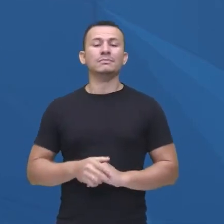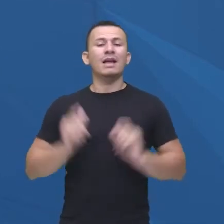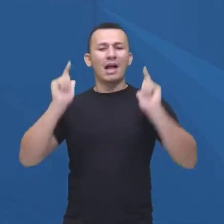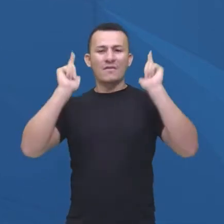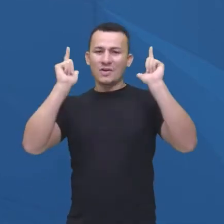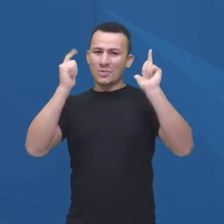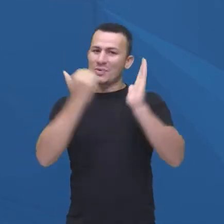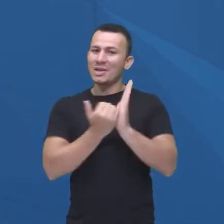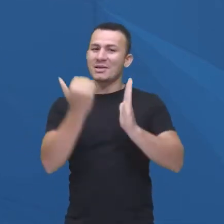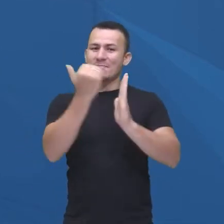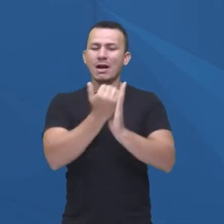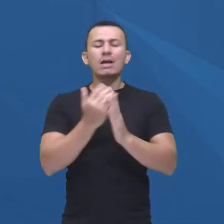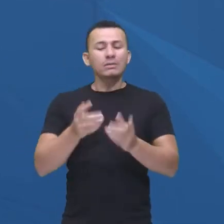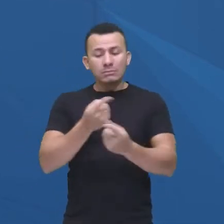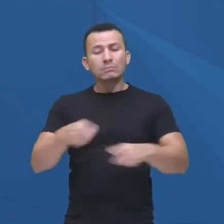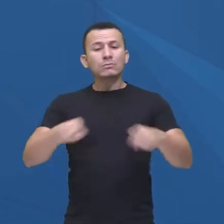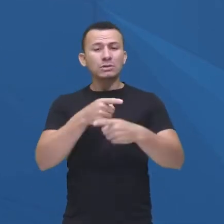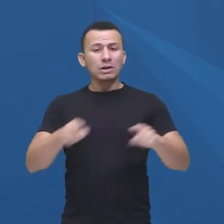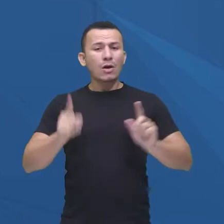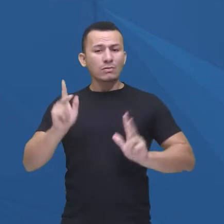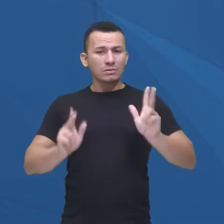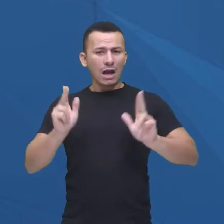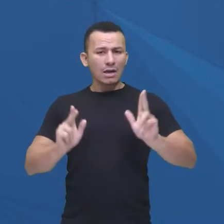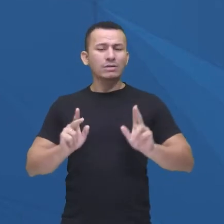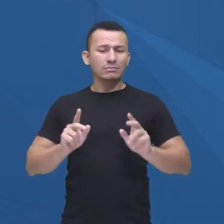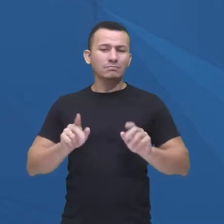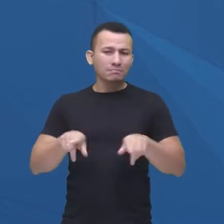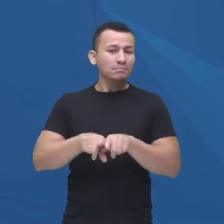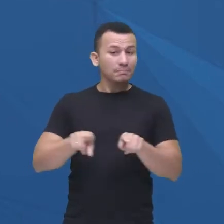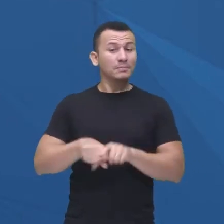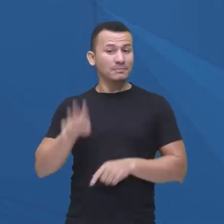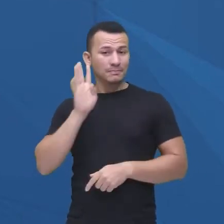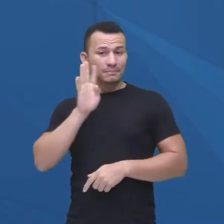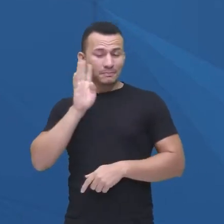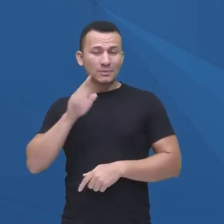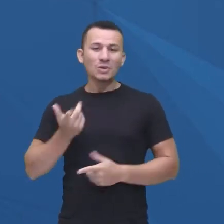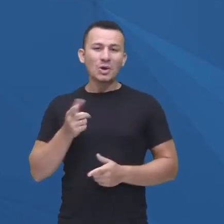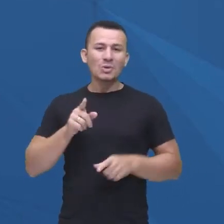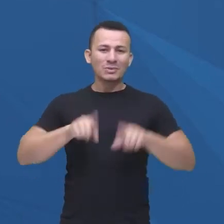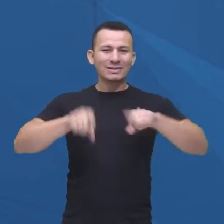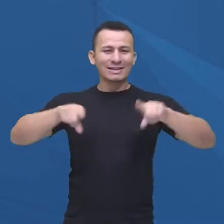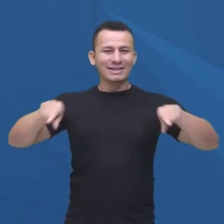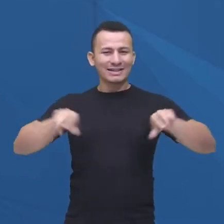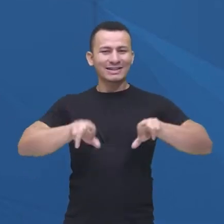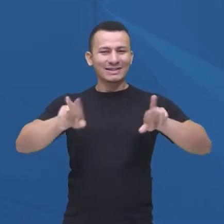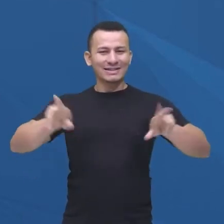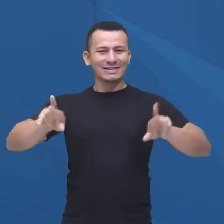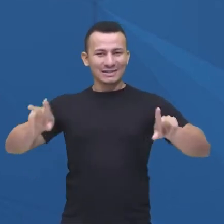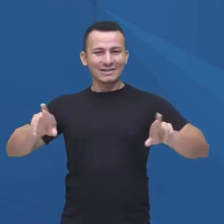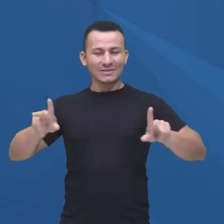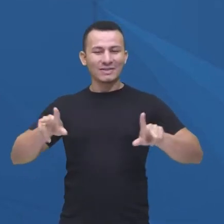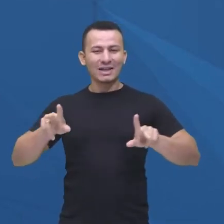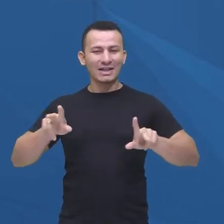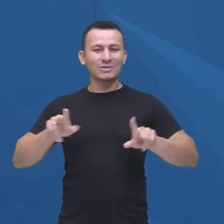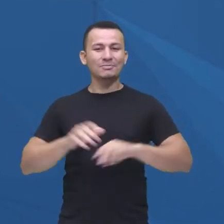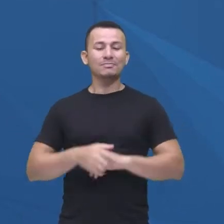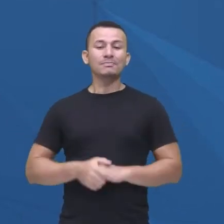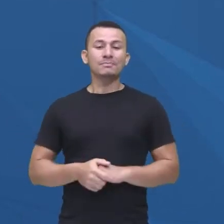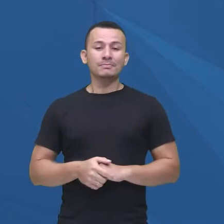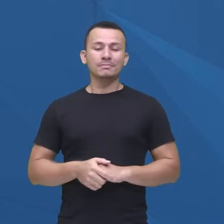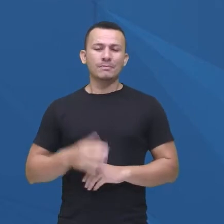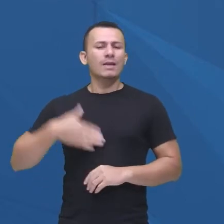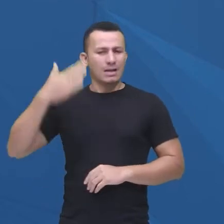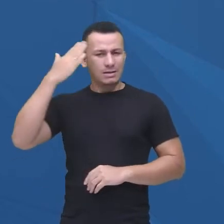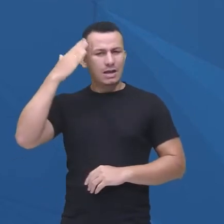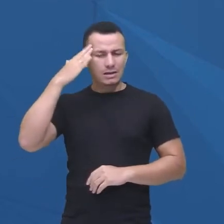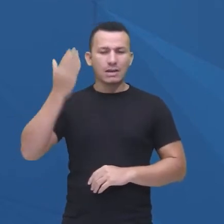Musical eu também acho legal, olha só que legal. Então a gente tem um público que tá bem diversificado ali nas suas alternativas. A gente já sabe